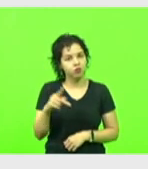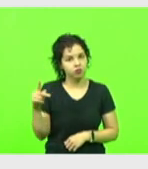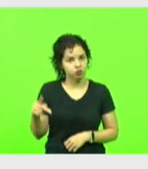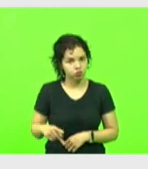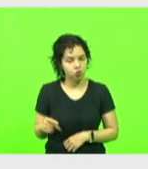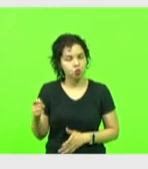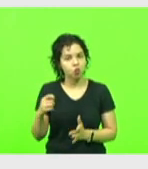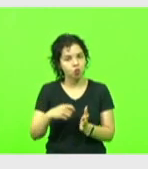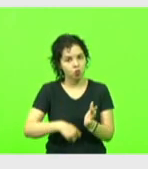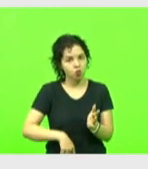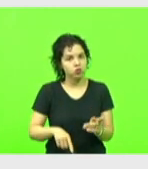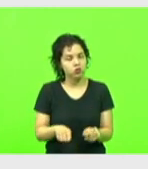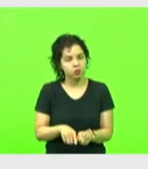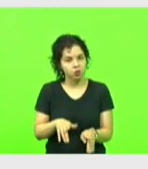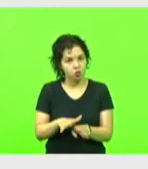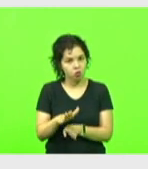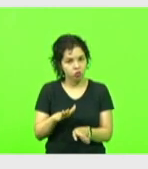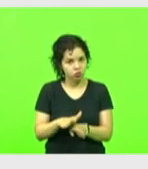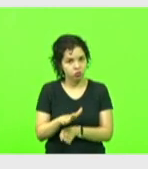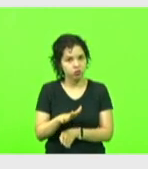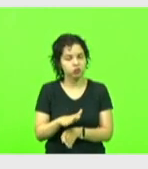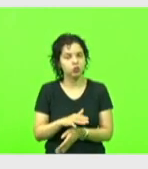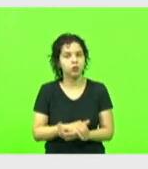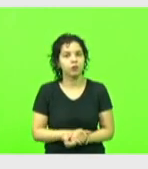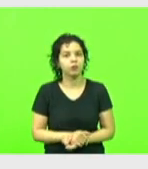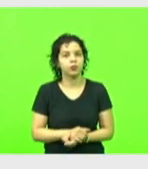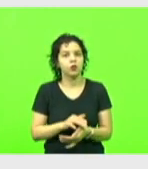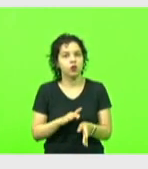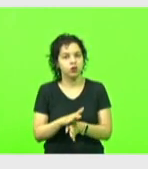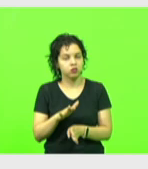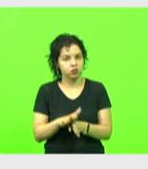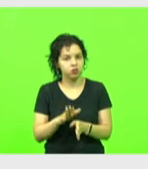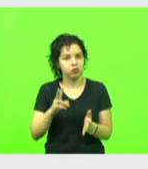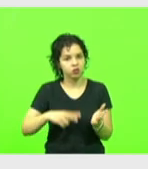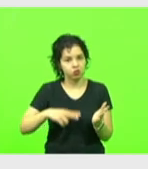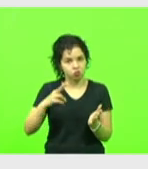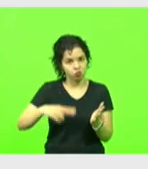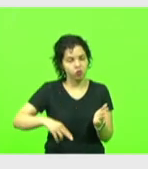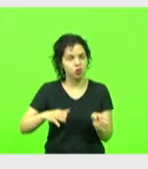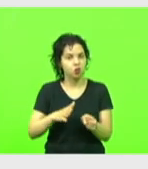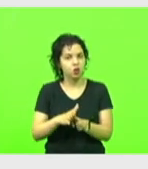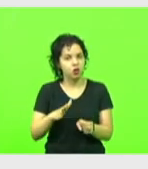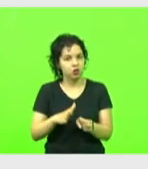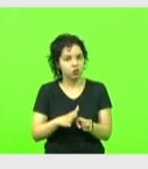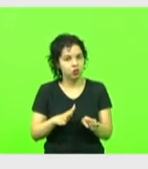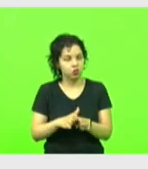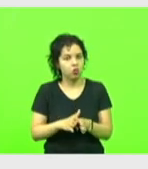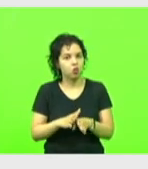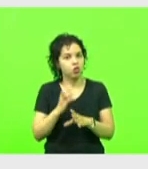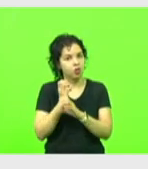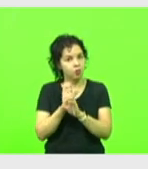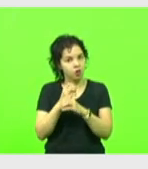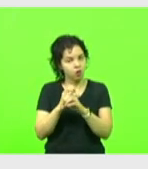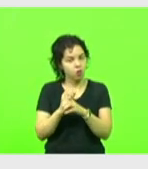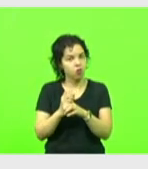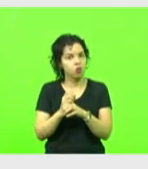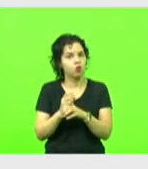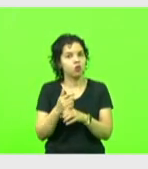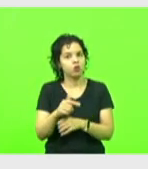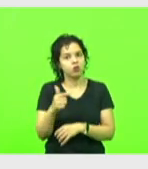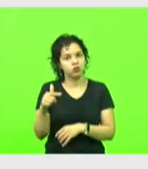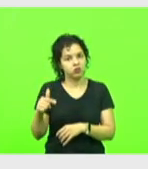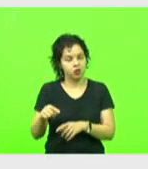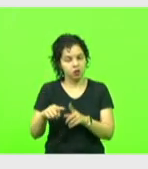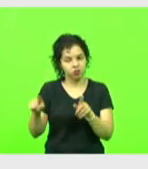e orientador de convivência, orientador de leitura e orientador de laboratório, que nem existe no quadro dos